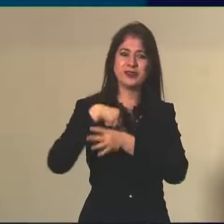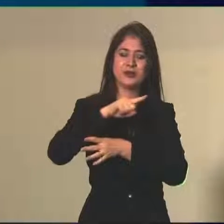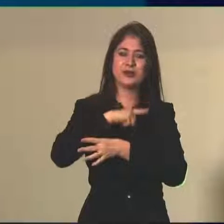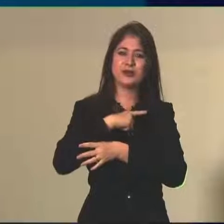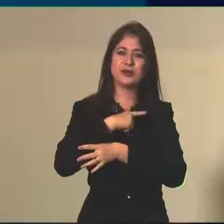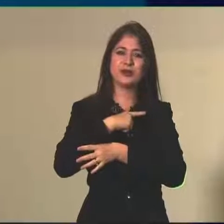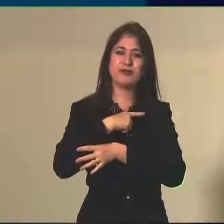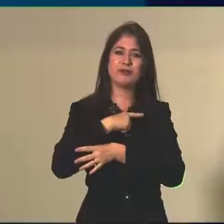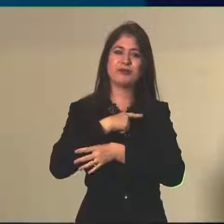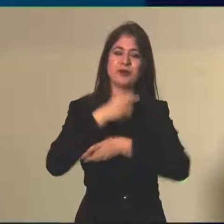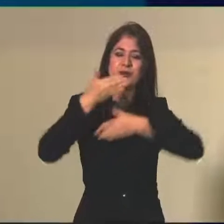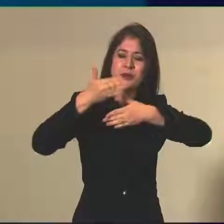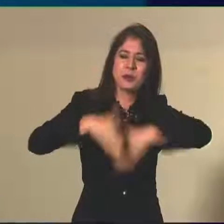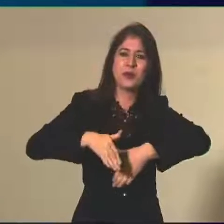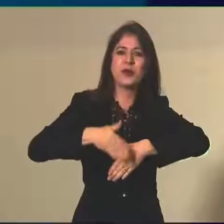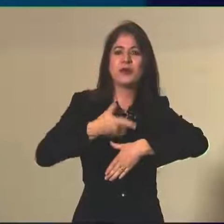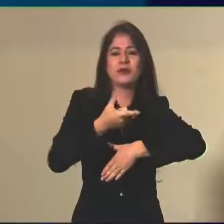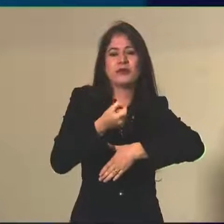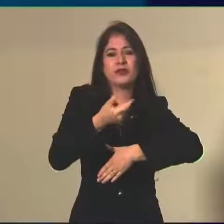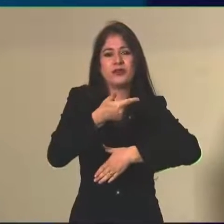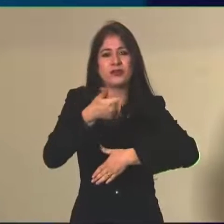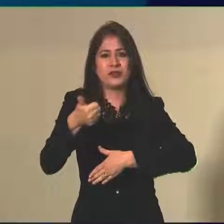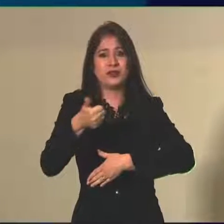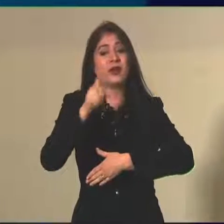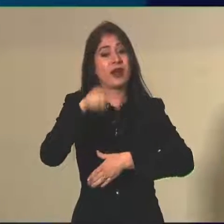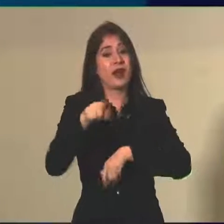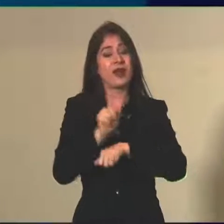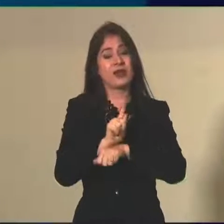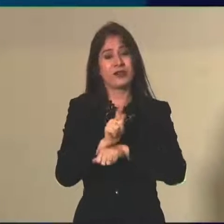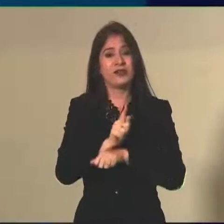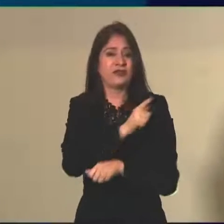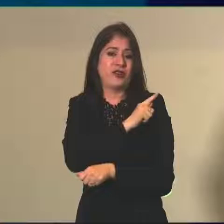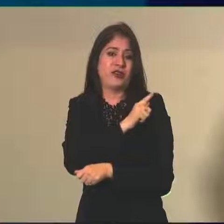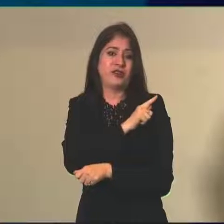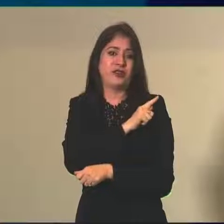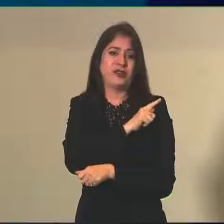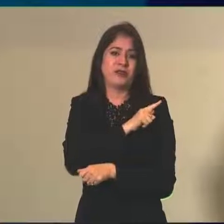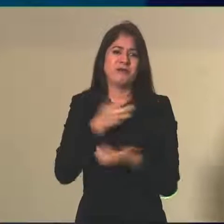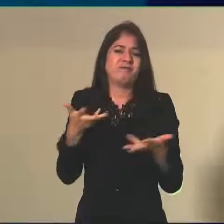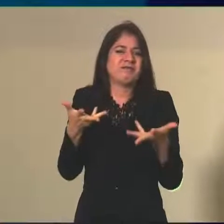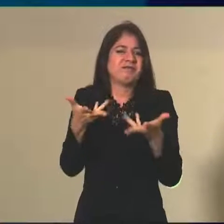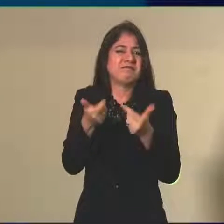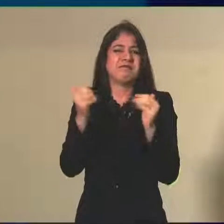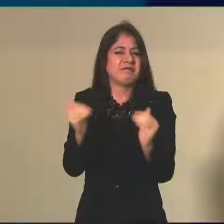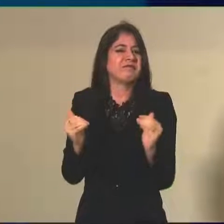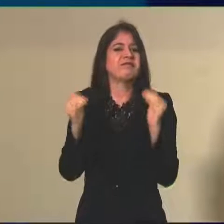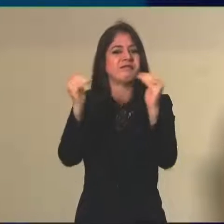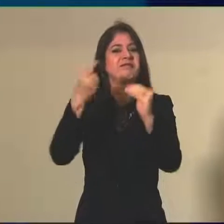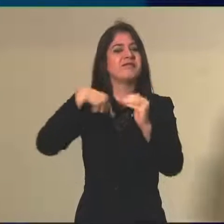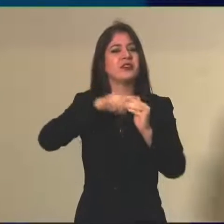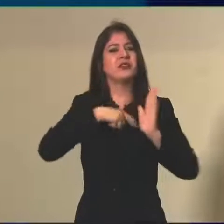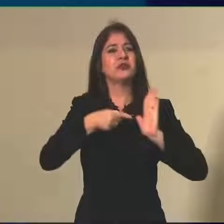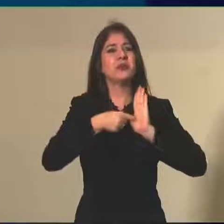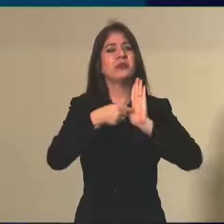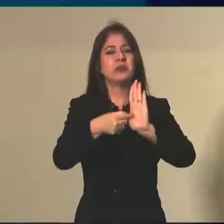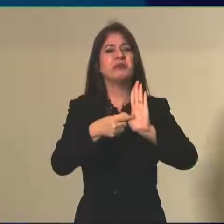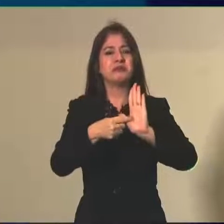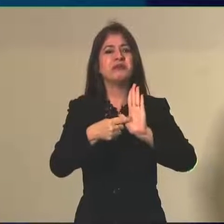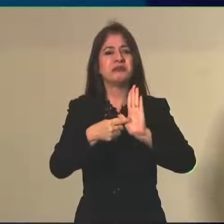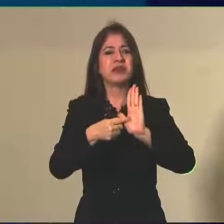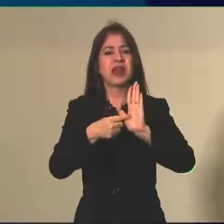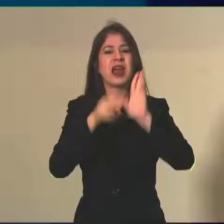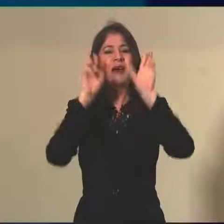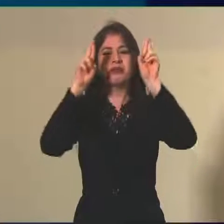exercício 2021. Então, é de fato uma gestão de excelência que traz resultados, apresenta resultados com a economia de